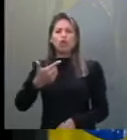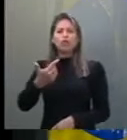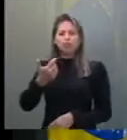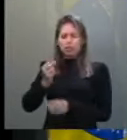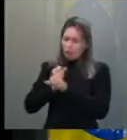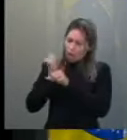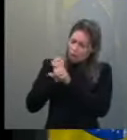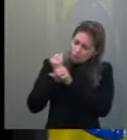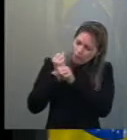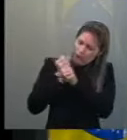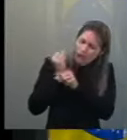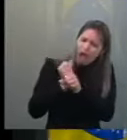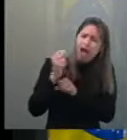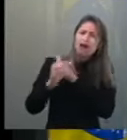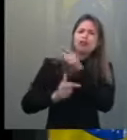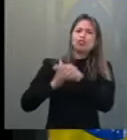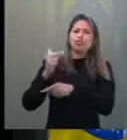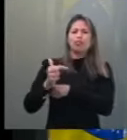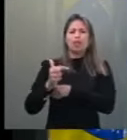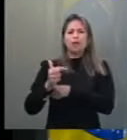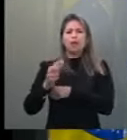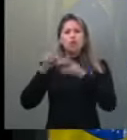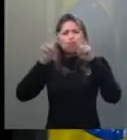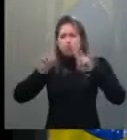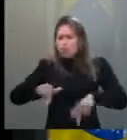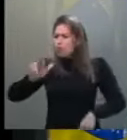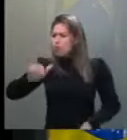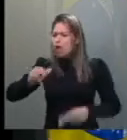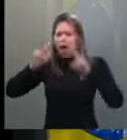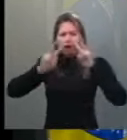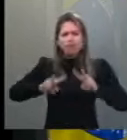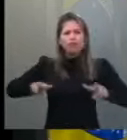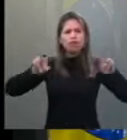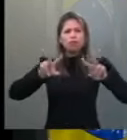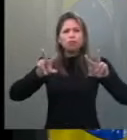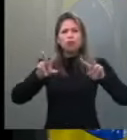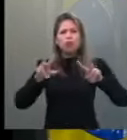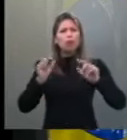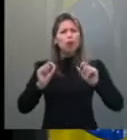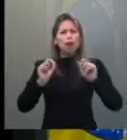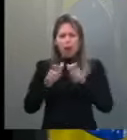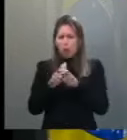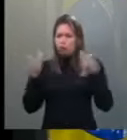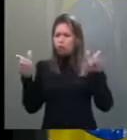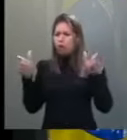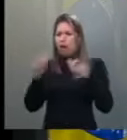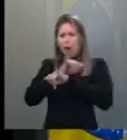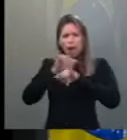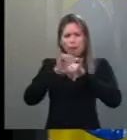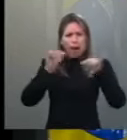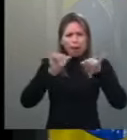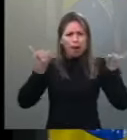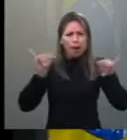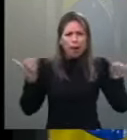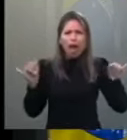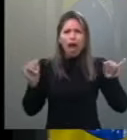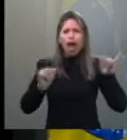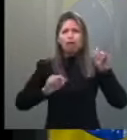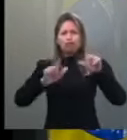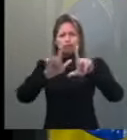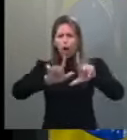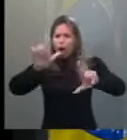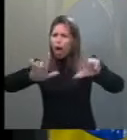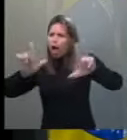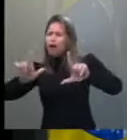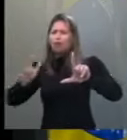anos de mandato. Eu nunca tinha visto um escândalo tão grande como estou vendo hoje nas páginas policiais do meu país.